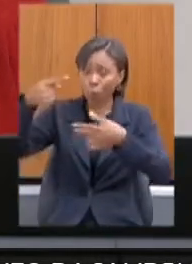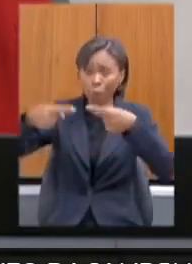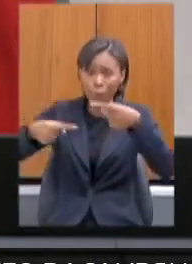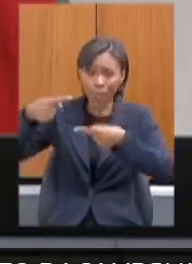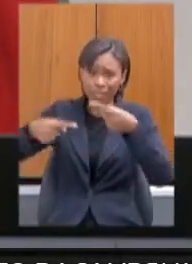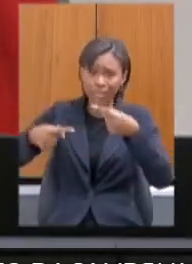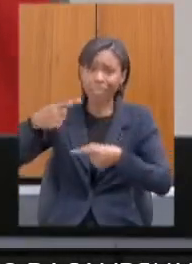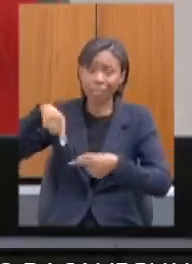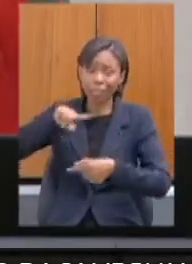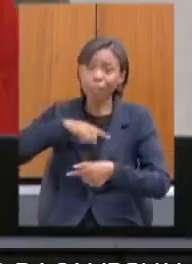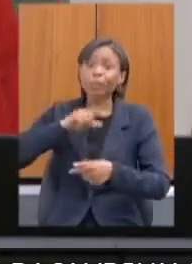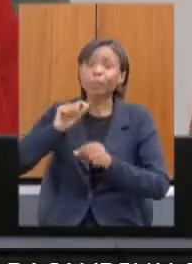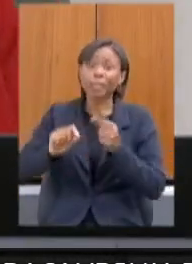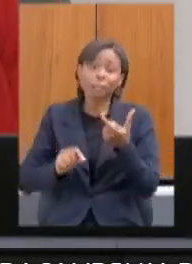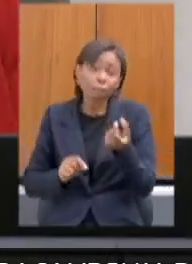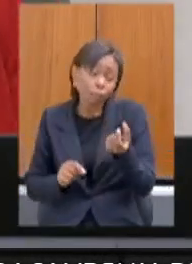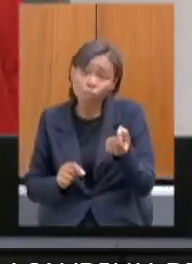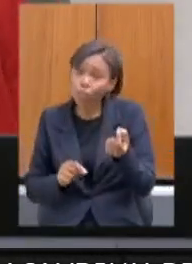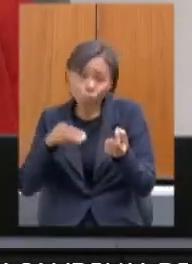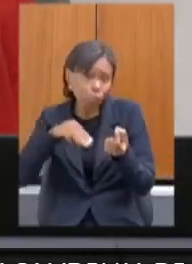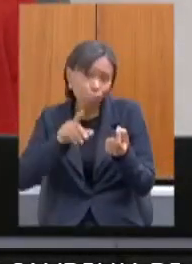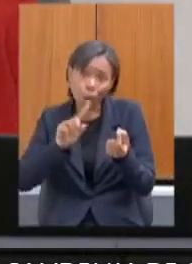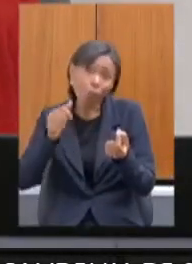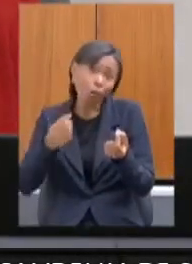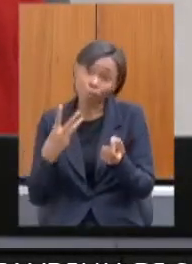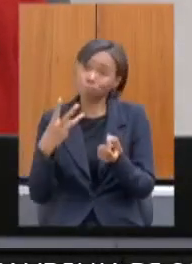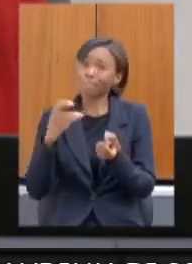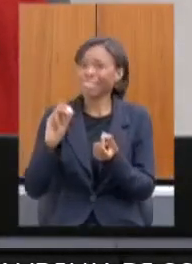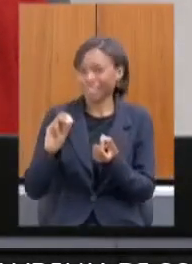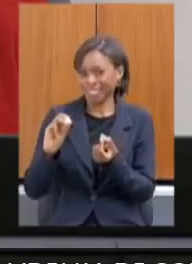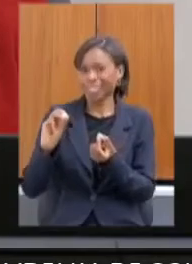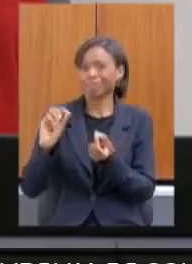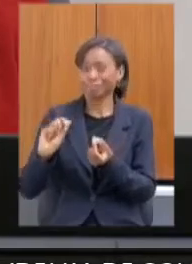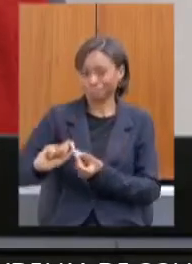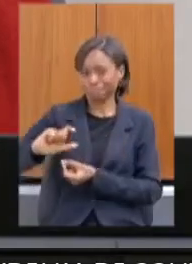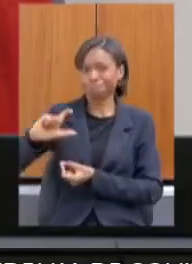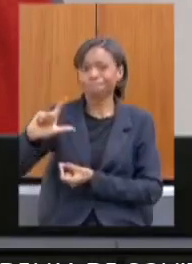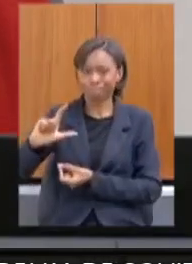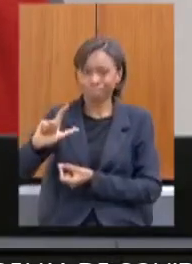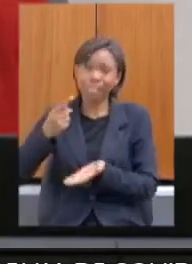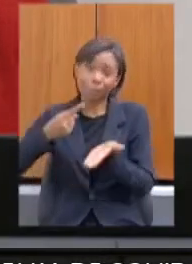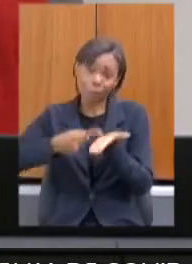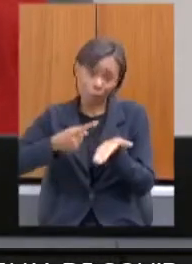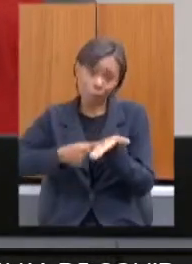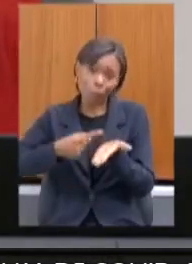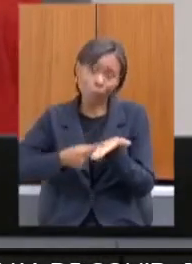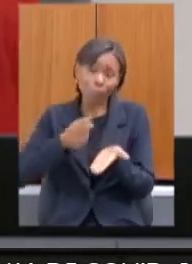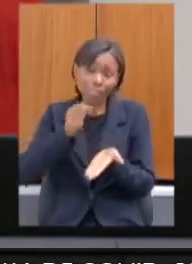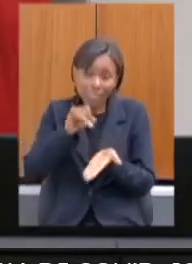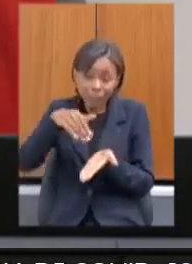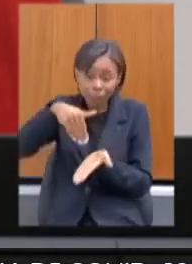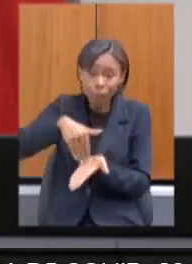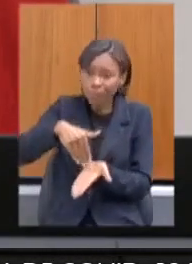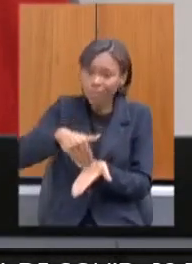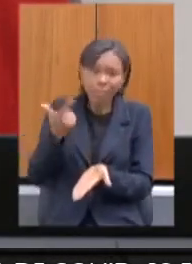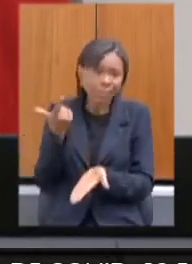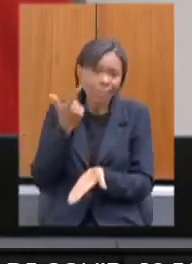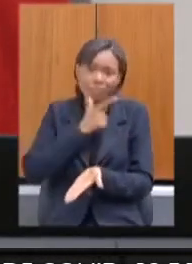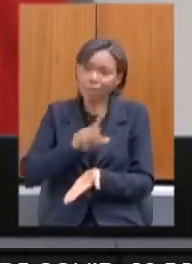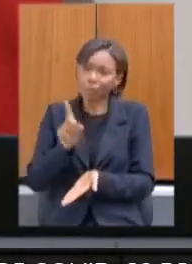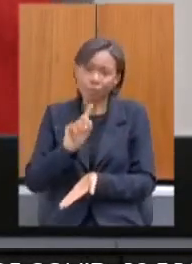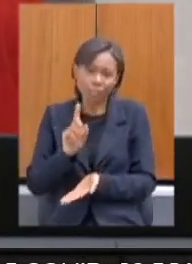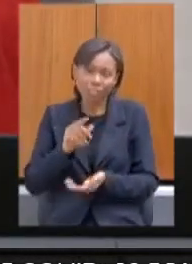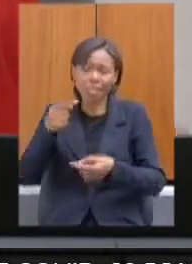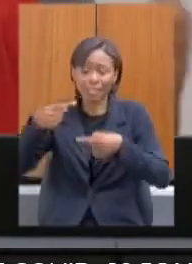concedeu 30, e nessa parte final, o acordo que a gente tinha também era esse. Se ela não conseguisse abordar todas as políticas que